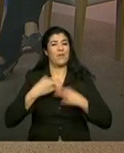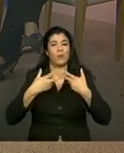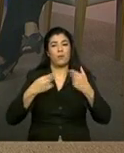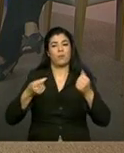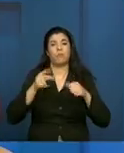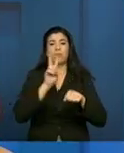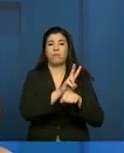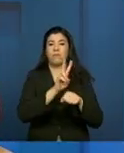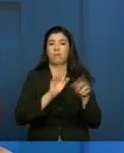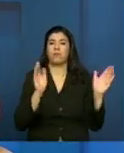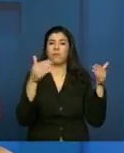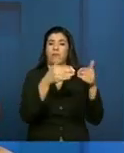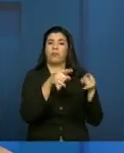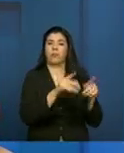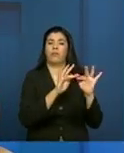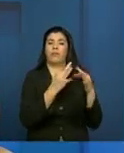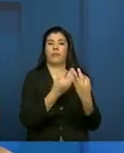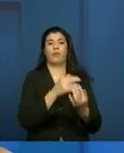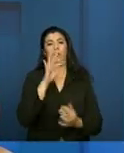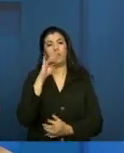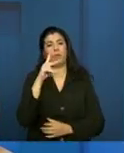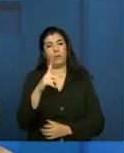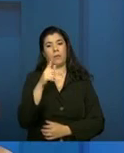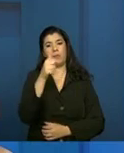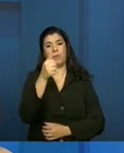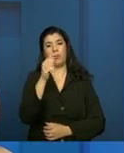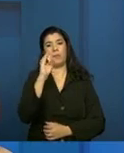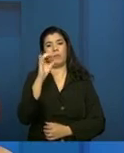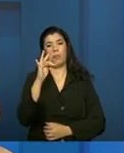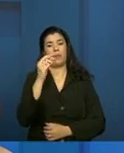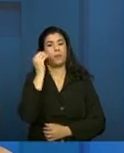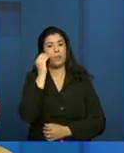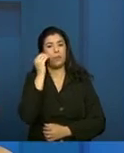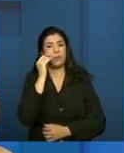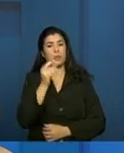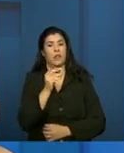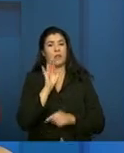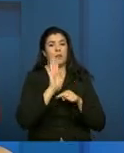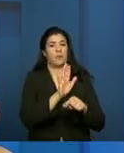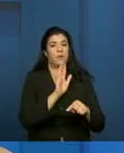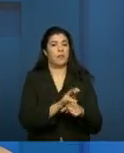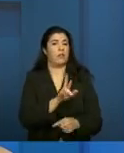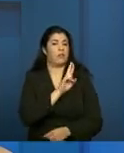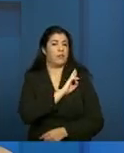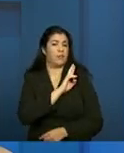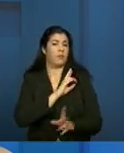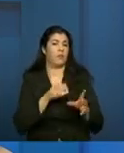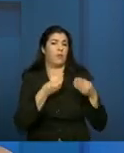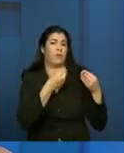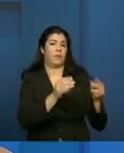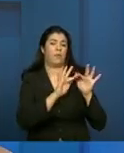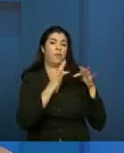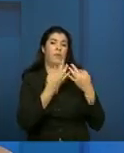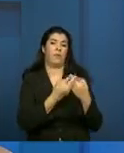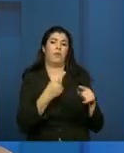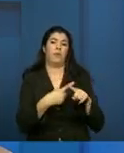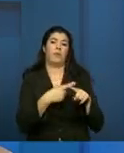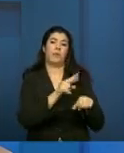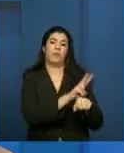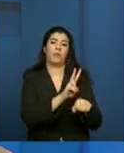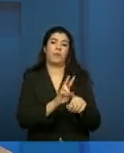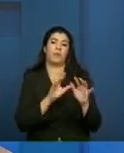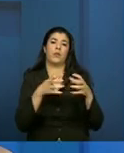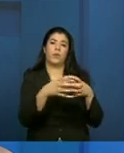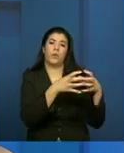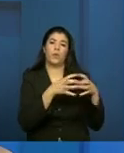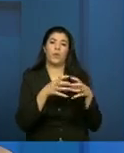conseguir proteger seus membros. Então, o PAIF tem que responder também, não apenas responsabilizando a família, porque ela também protege os membros,